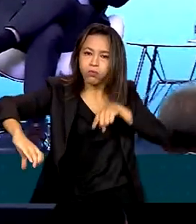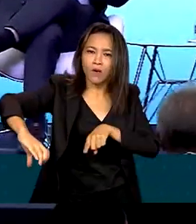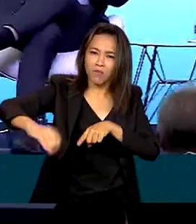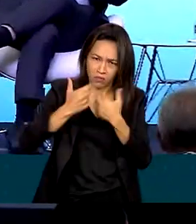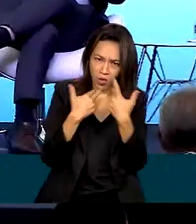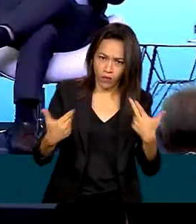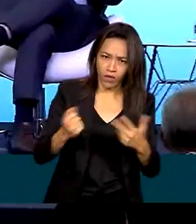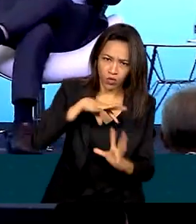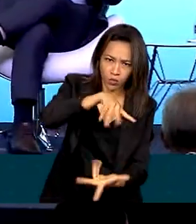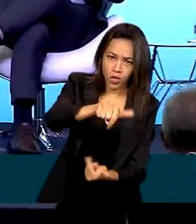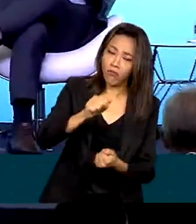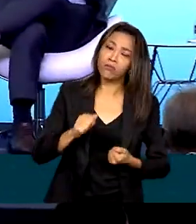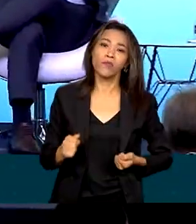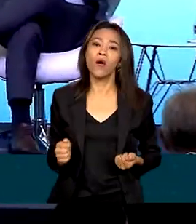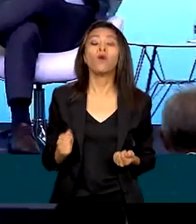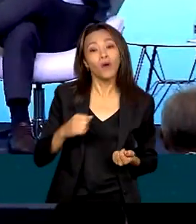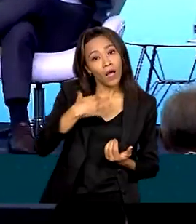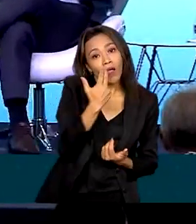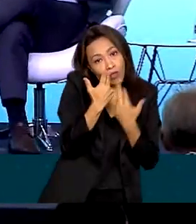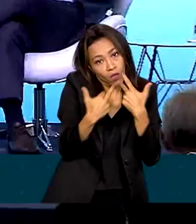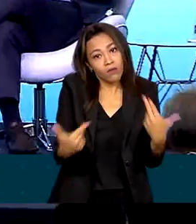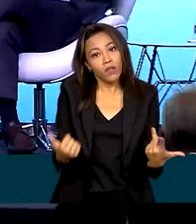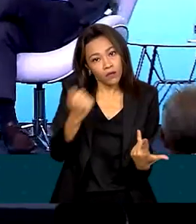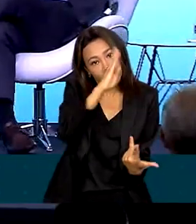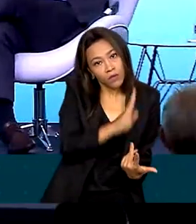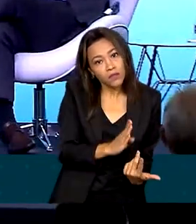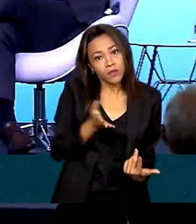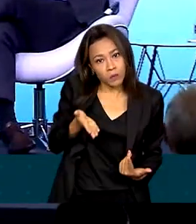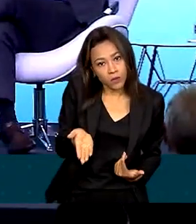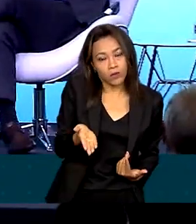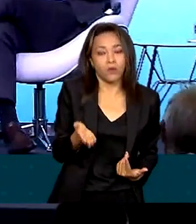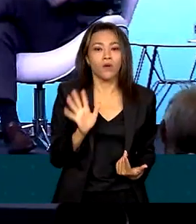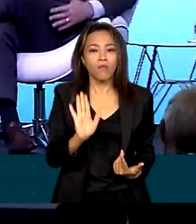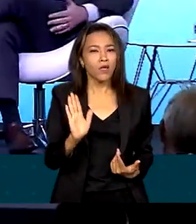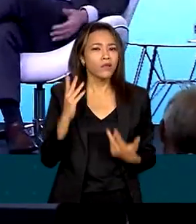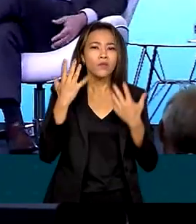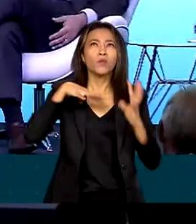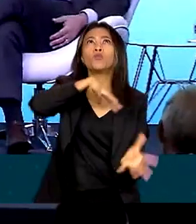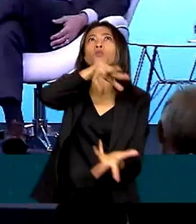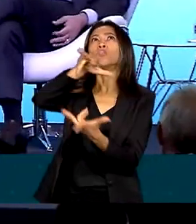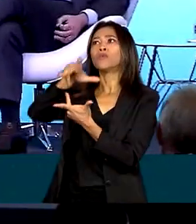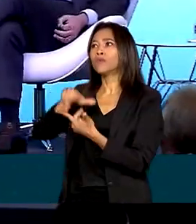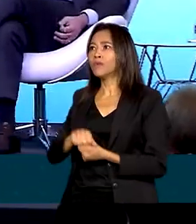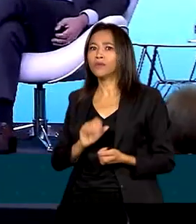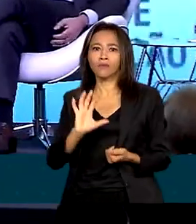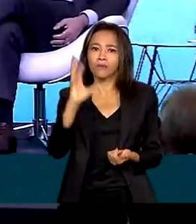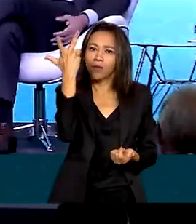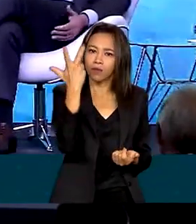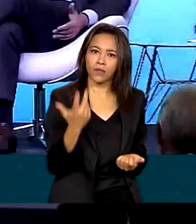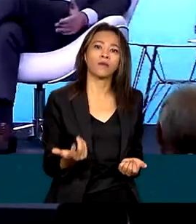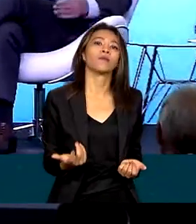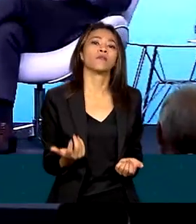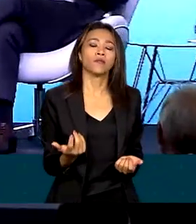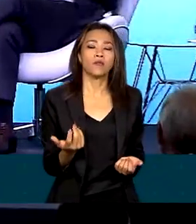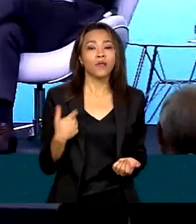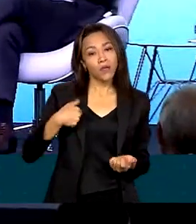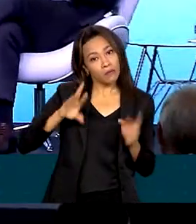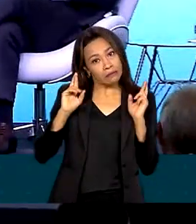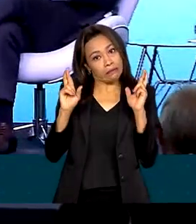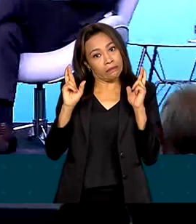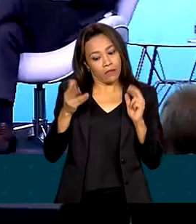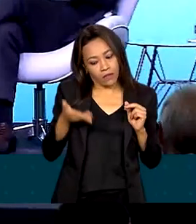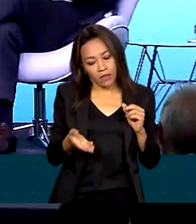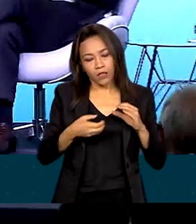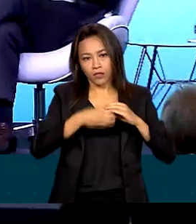mundial. Pode ser uma novidade no Brasil, mas mundialmente é uma coisa que acontece mais corriqueiramente. E espero que desse